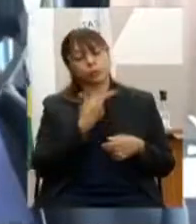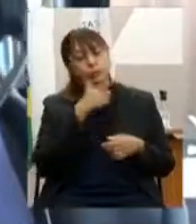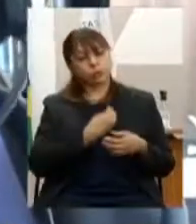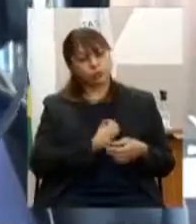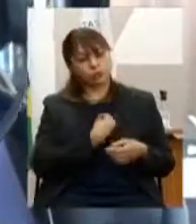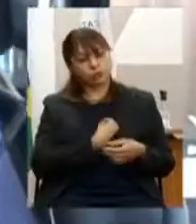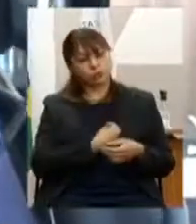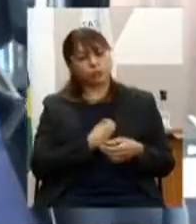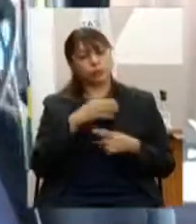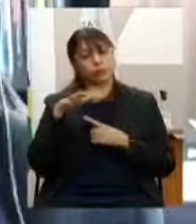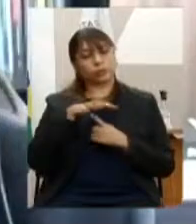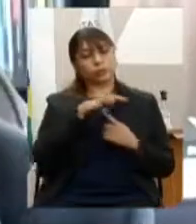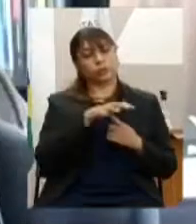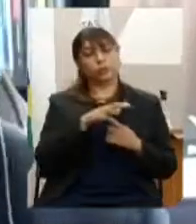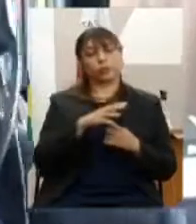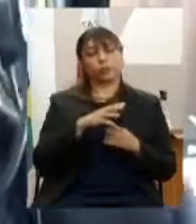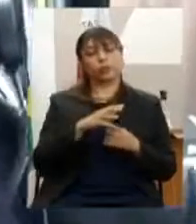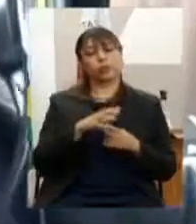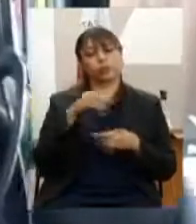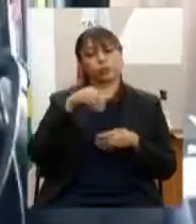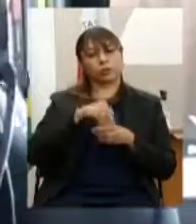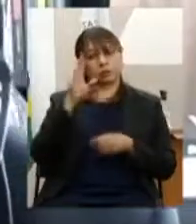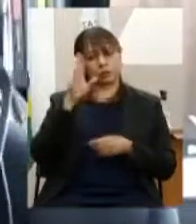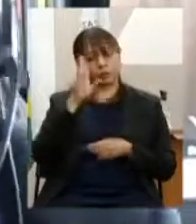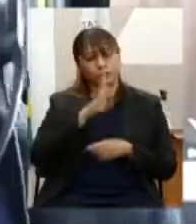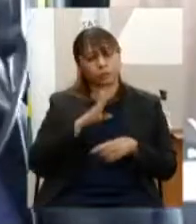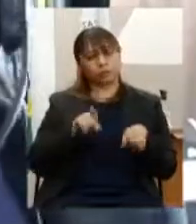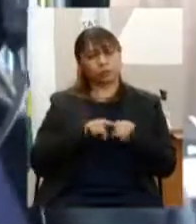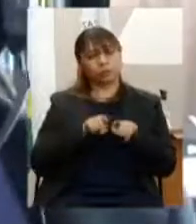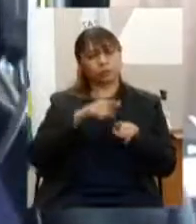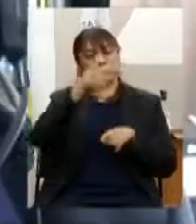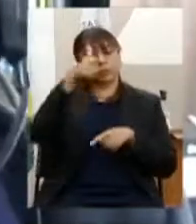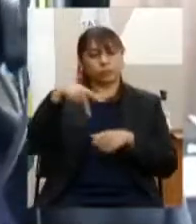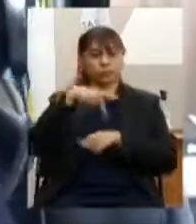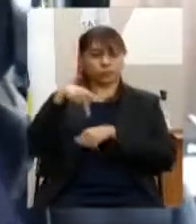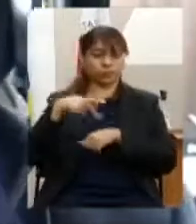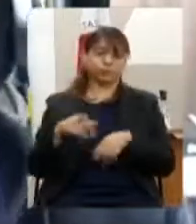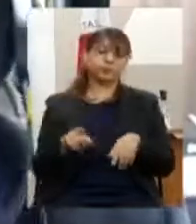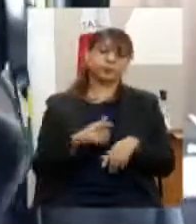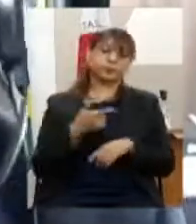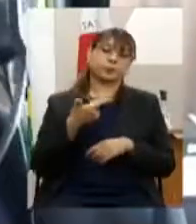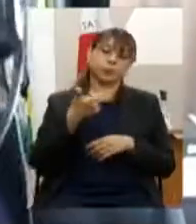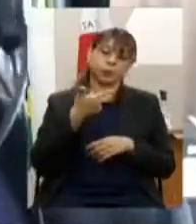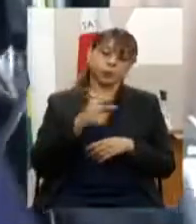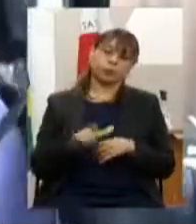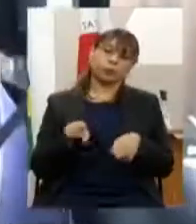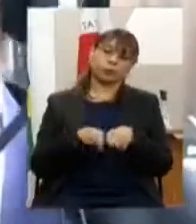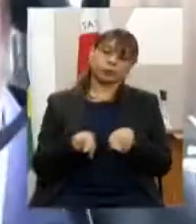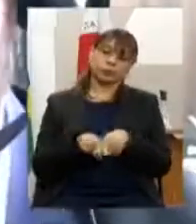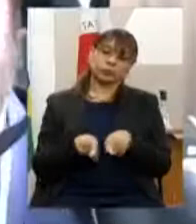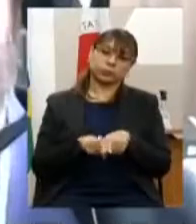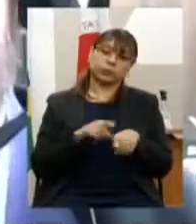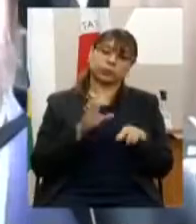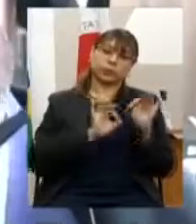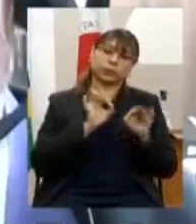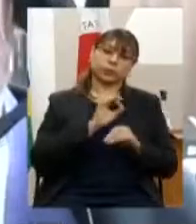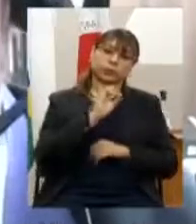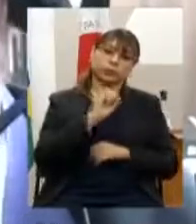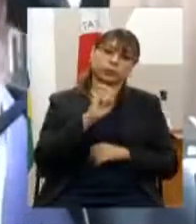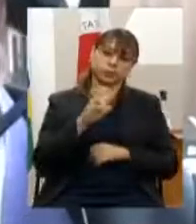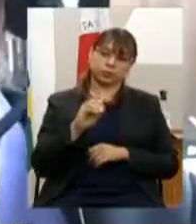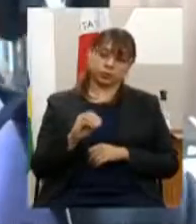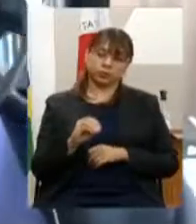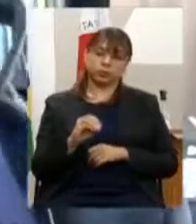e internacionais o quinto ponto incluir a nova ação do programa 050 turismo